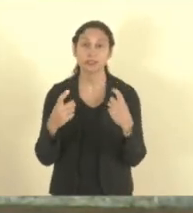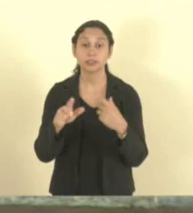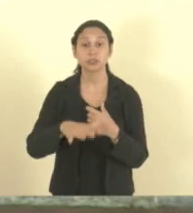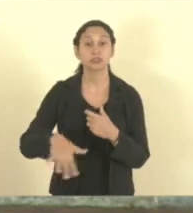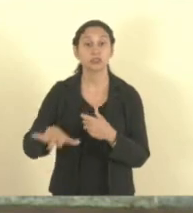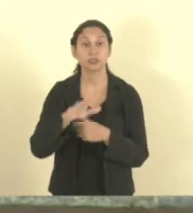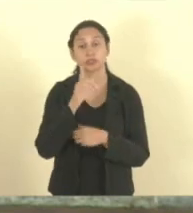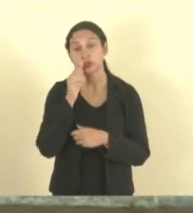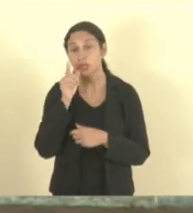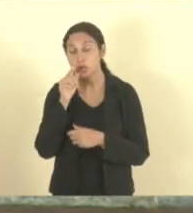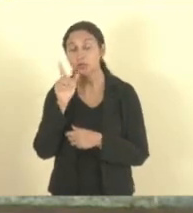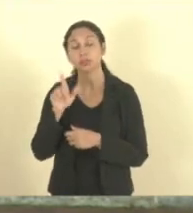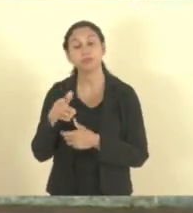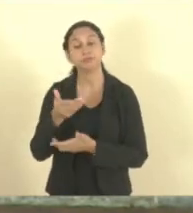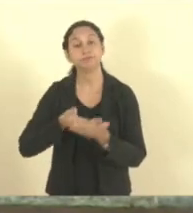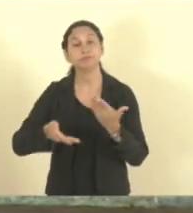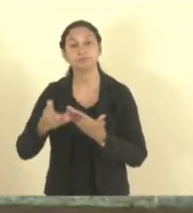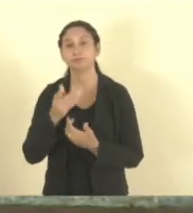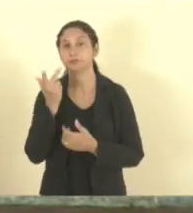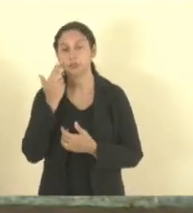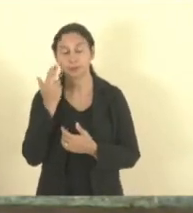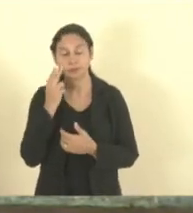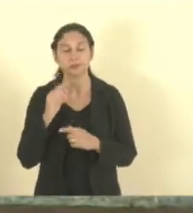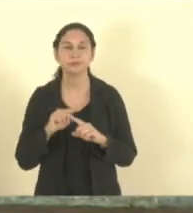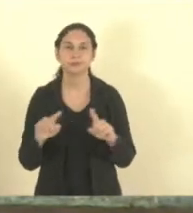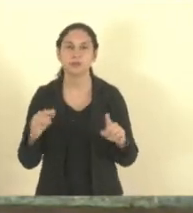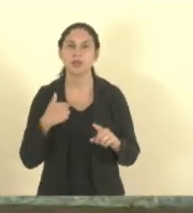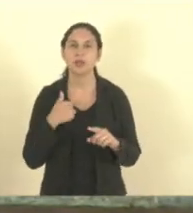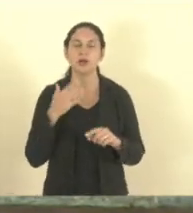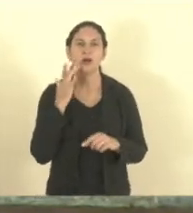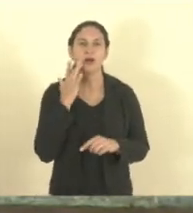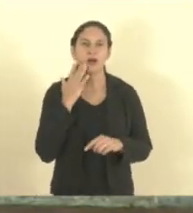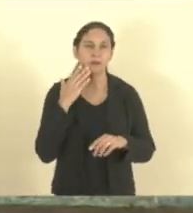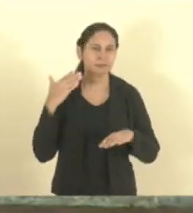seja um mercado legal no Estado do Espírito Santo. Então, eu acho uma invasão